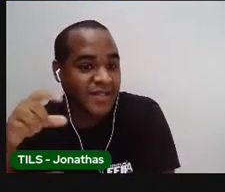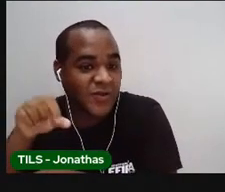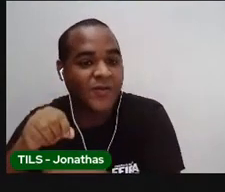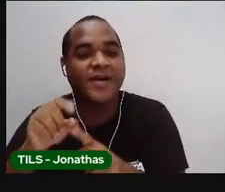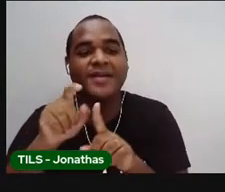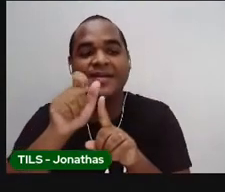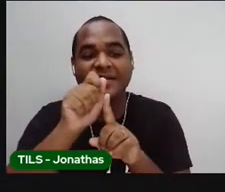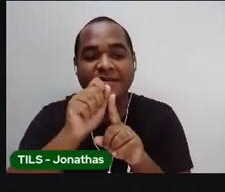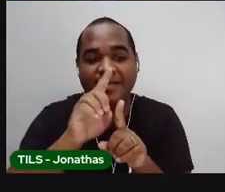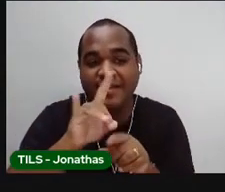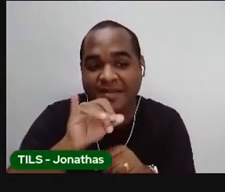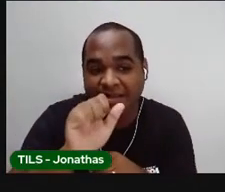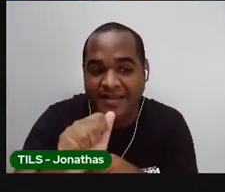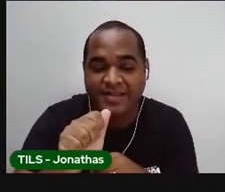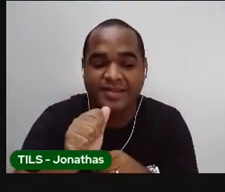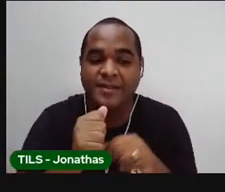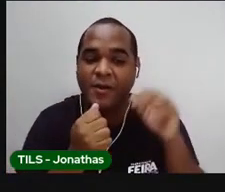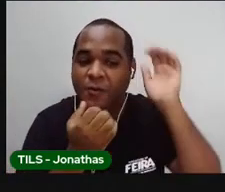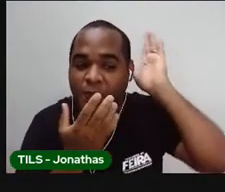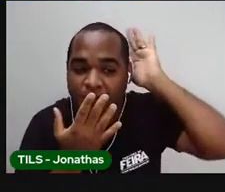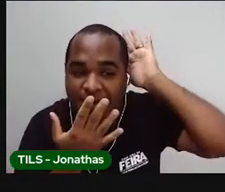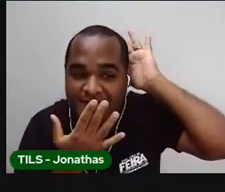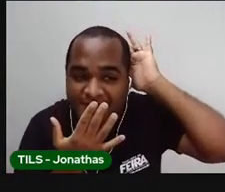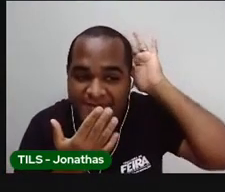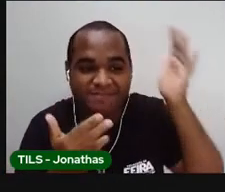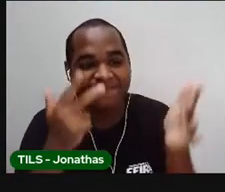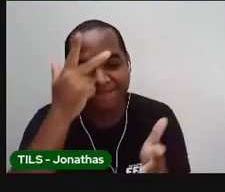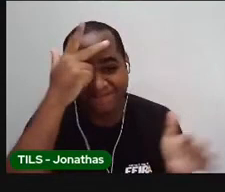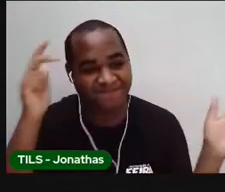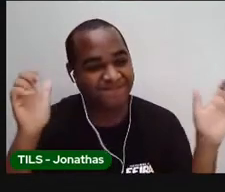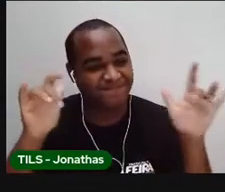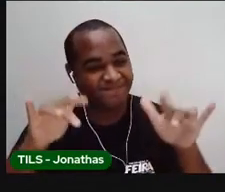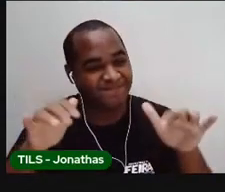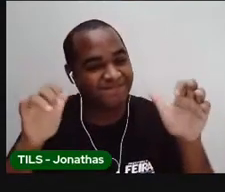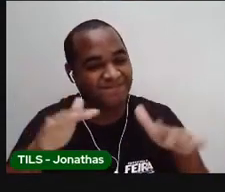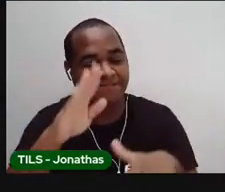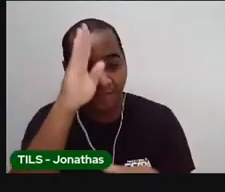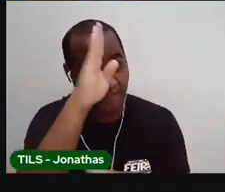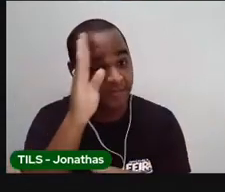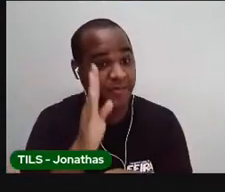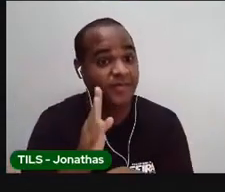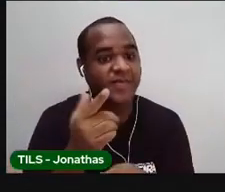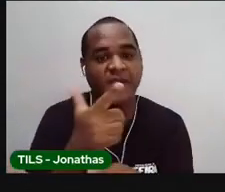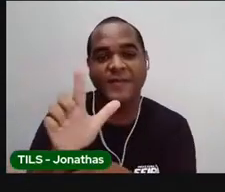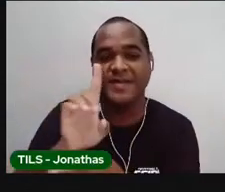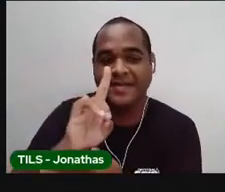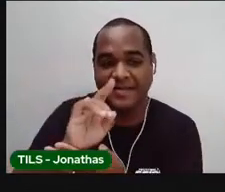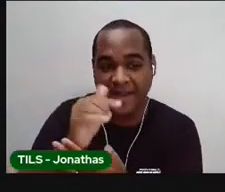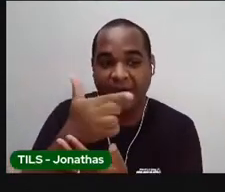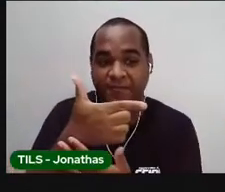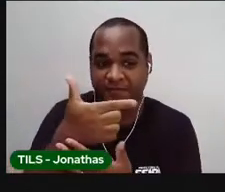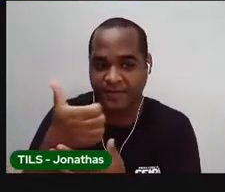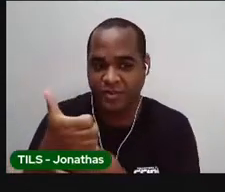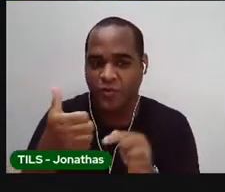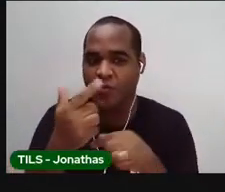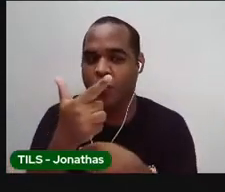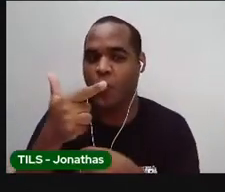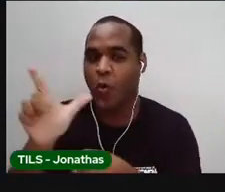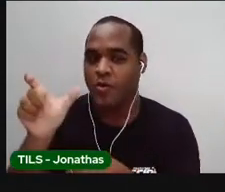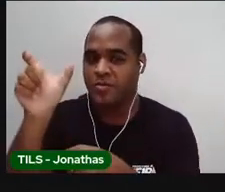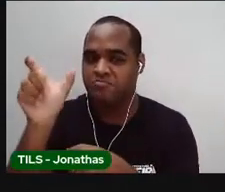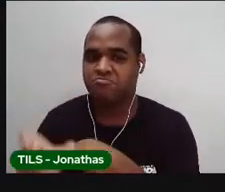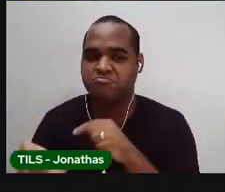o dia dos primeiros povos brasileiros, o povo indígena. No dia 21, um dos heróis do